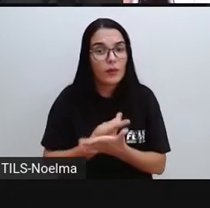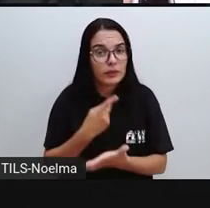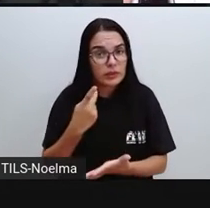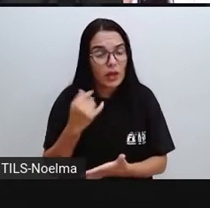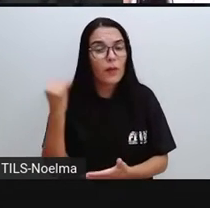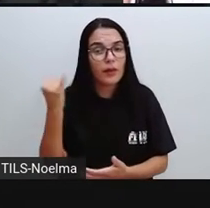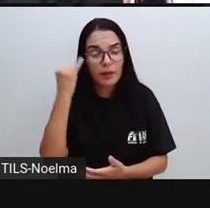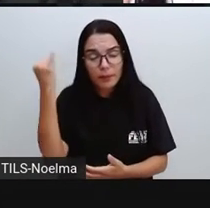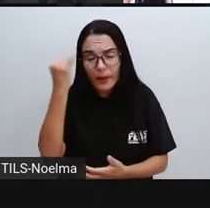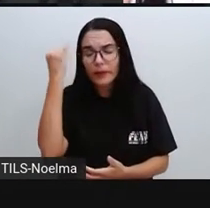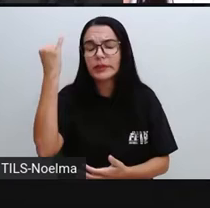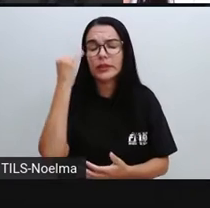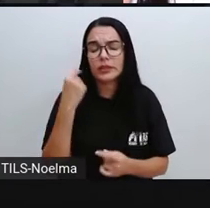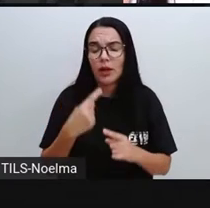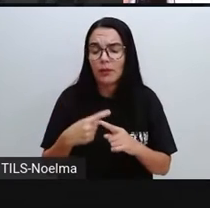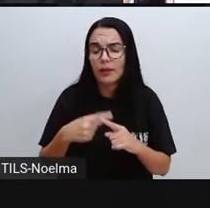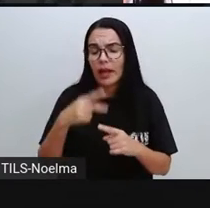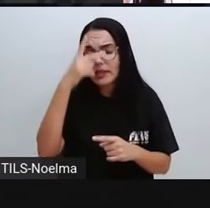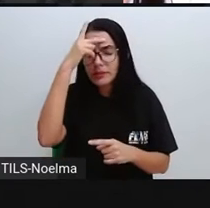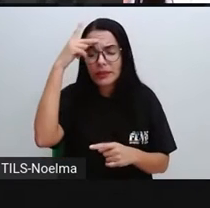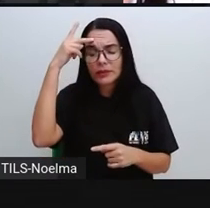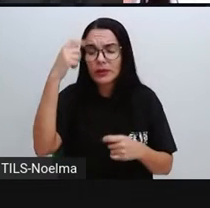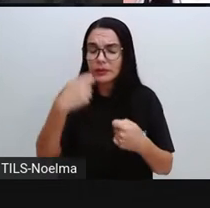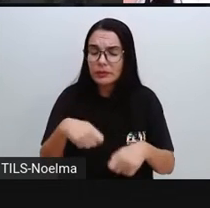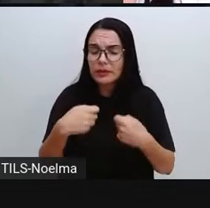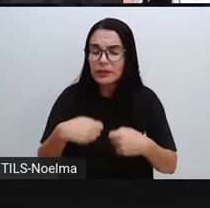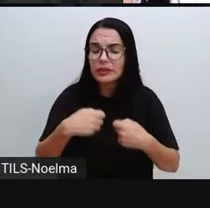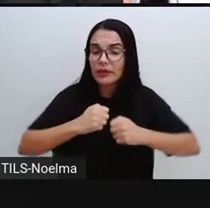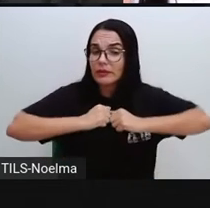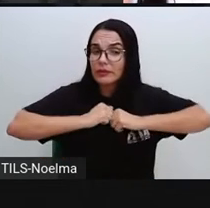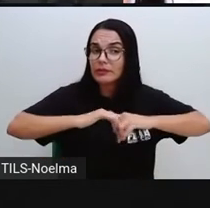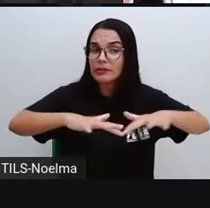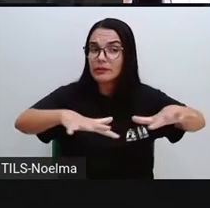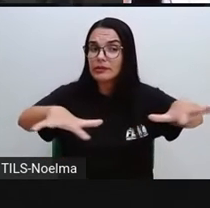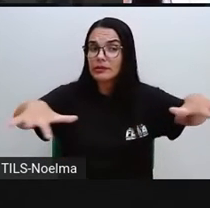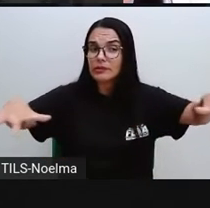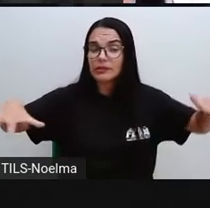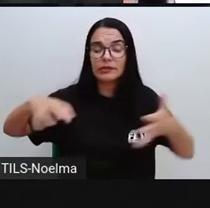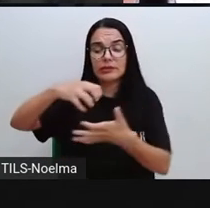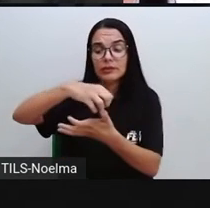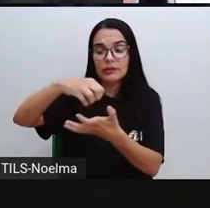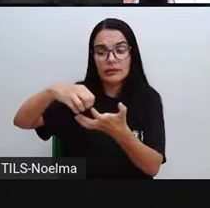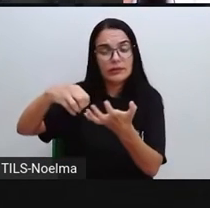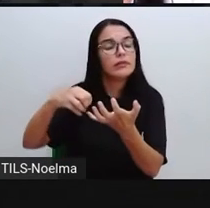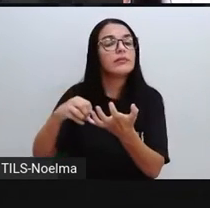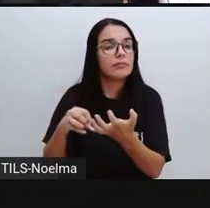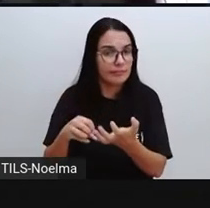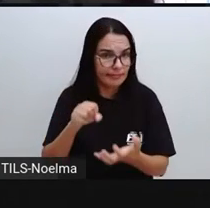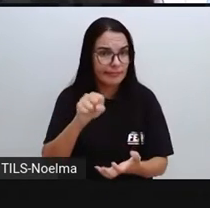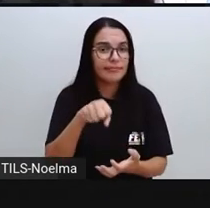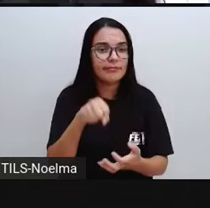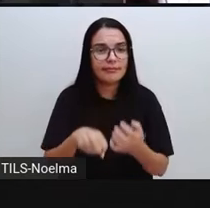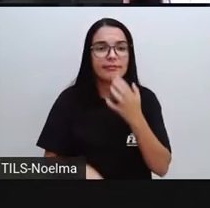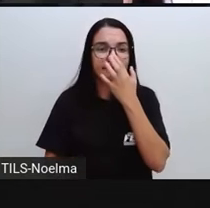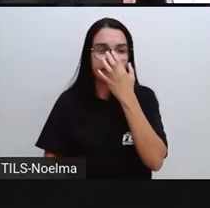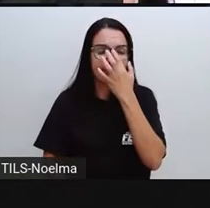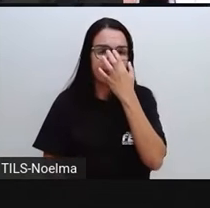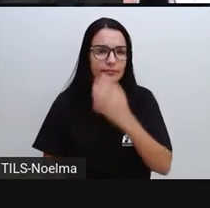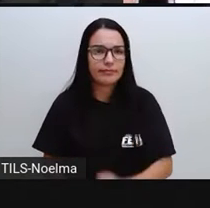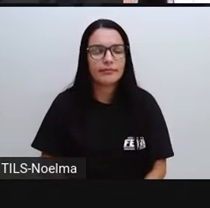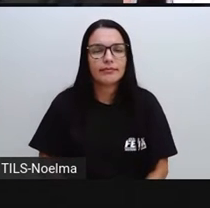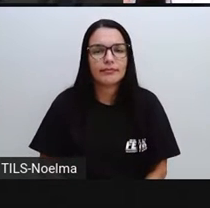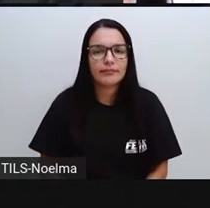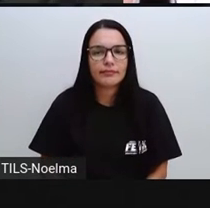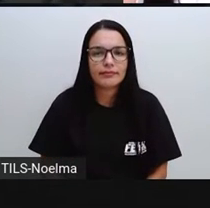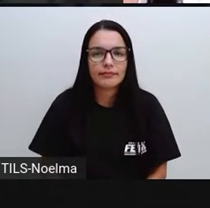as pessoas, para que os seres humanos se espalhassem por vários campos aí, por vários continentes de